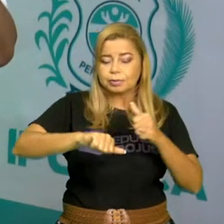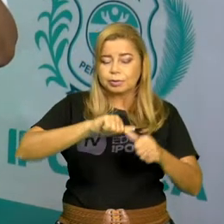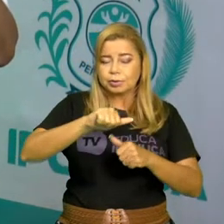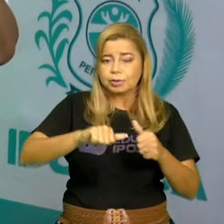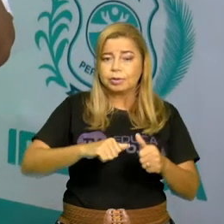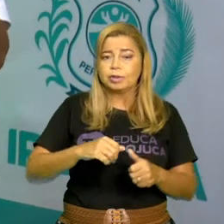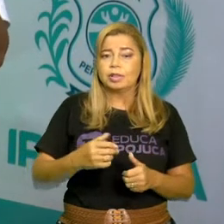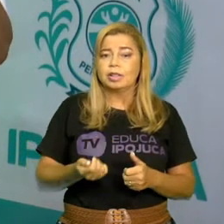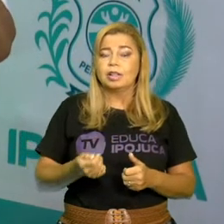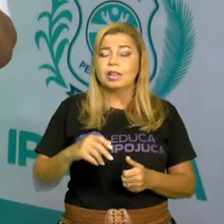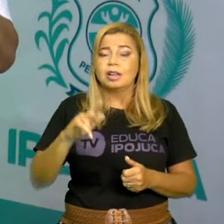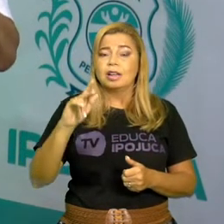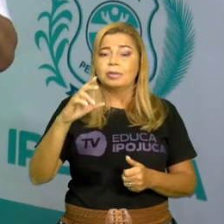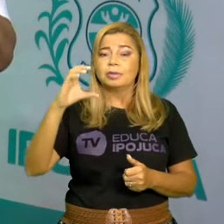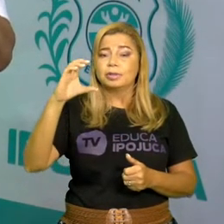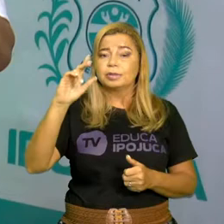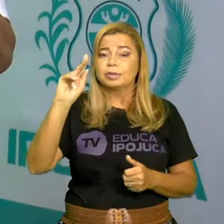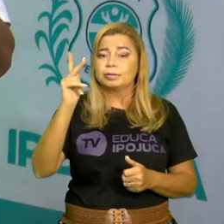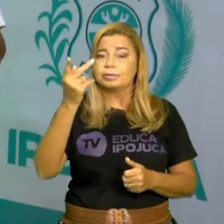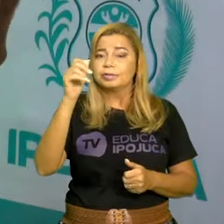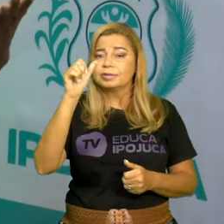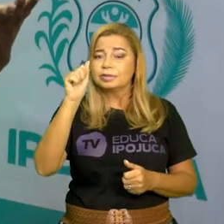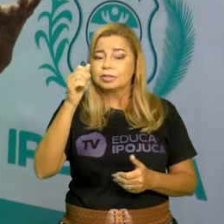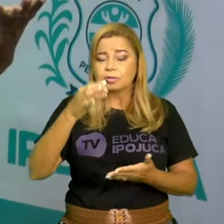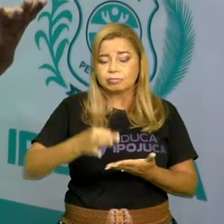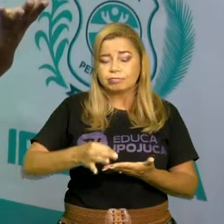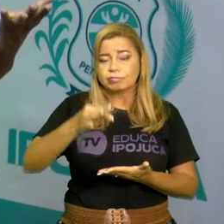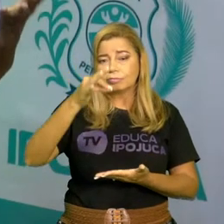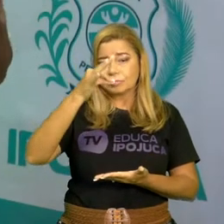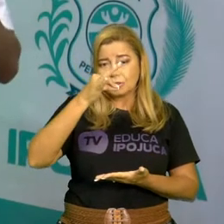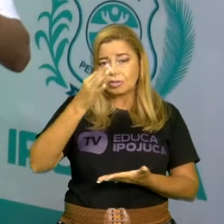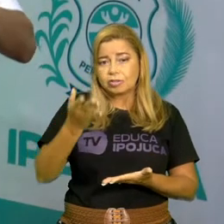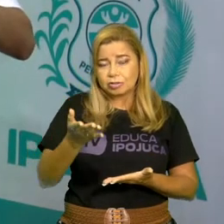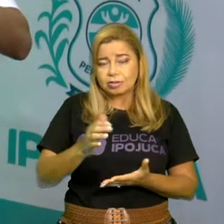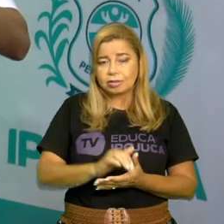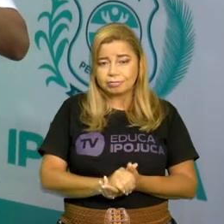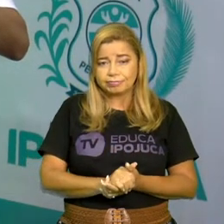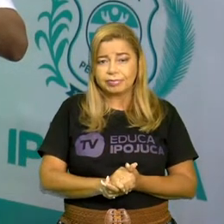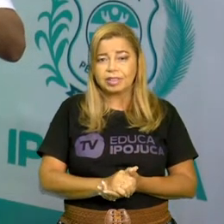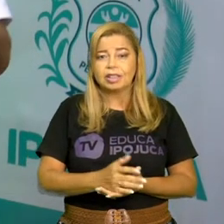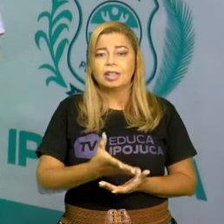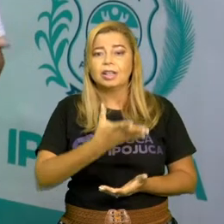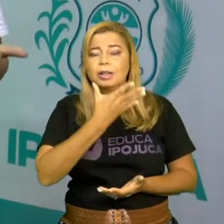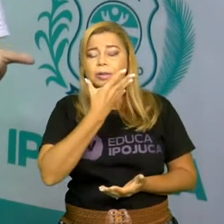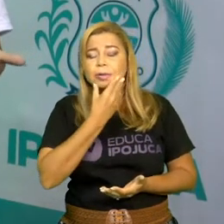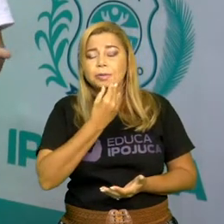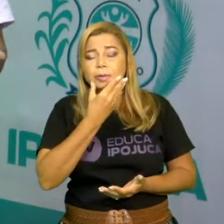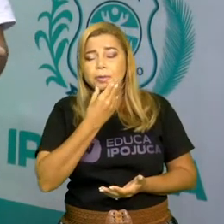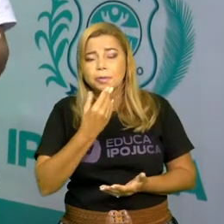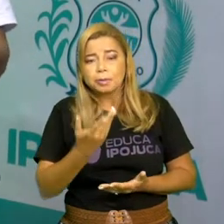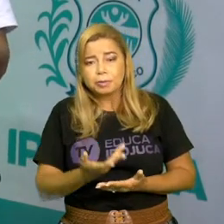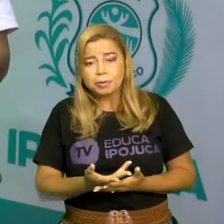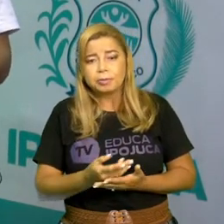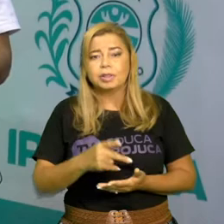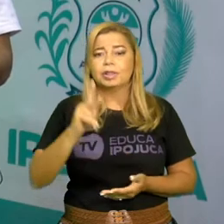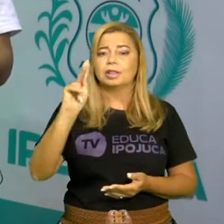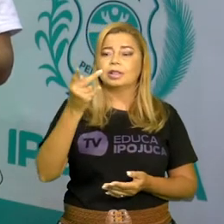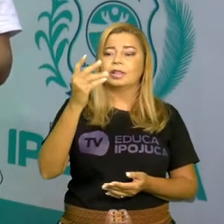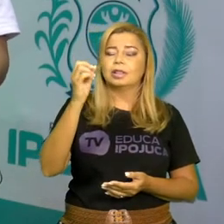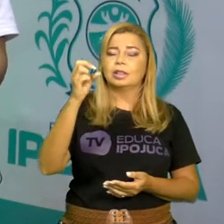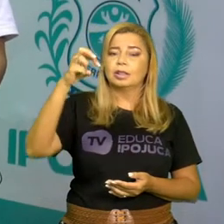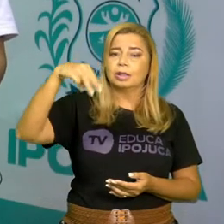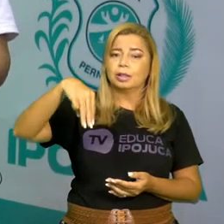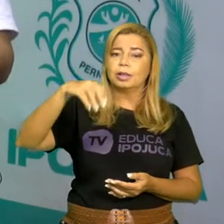então já, se eu tenho homem, o som do H já não apareceu. Mas quando eu digo galho,